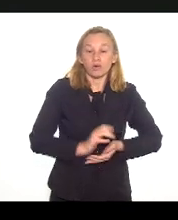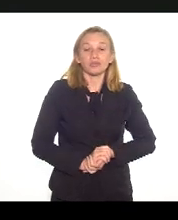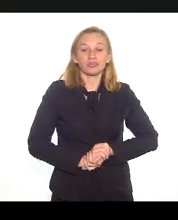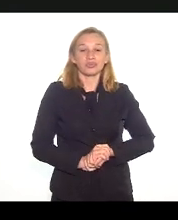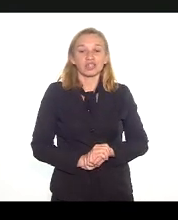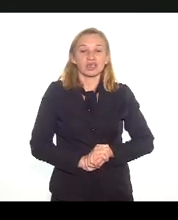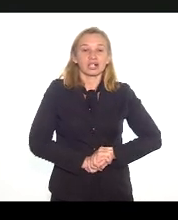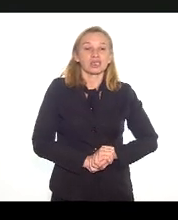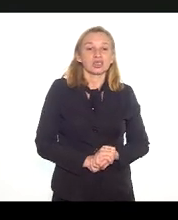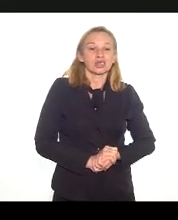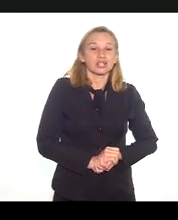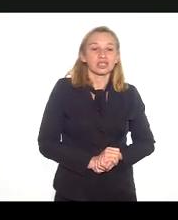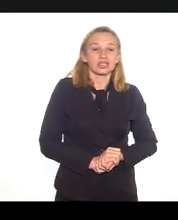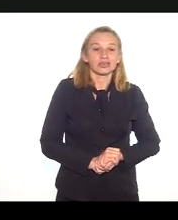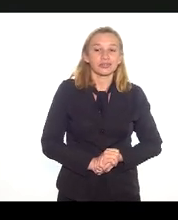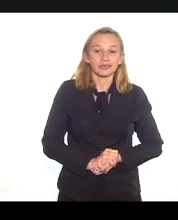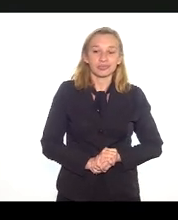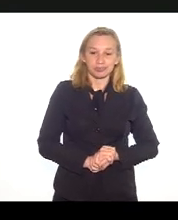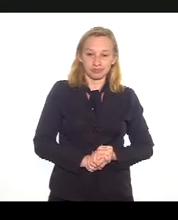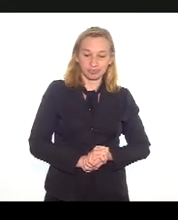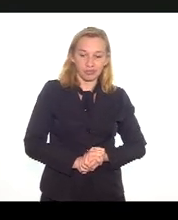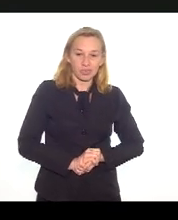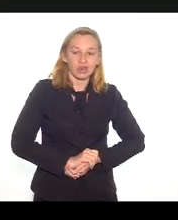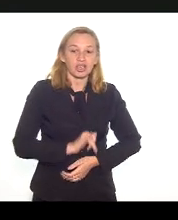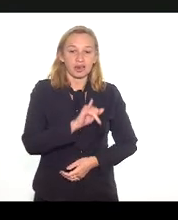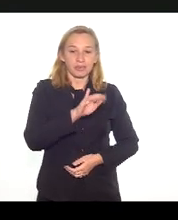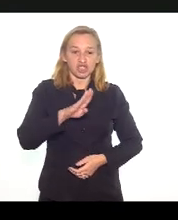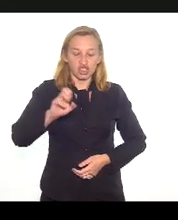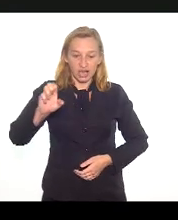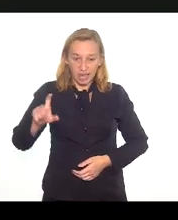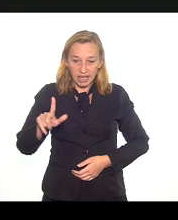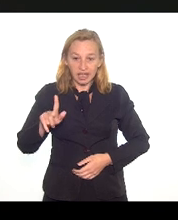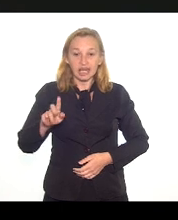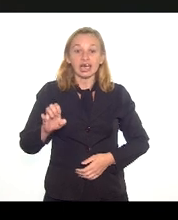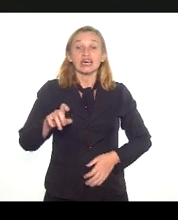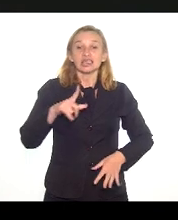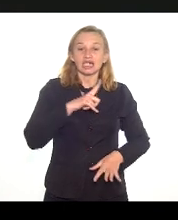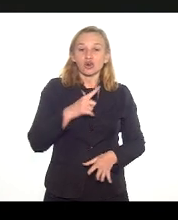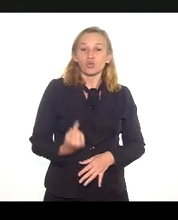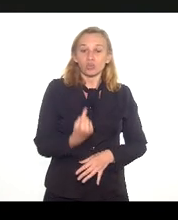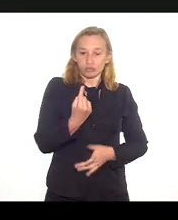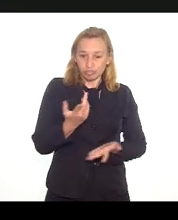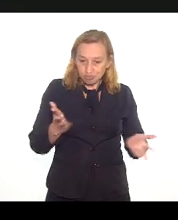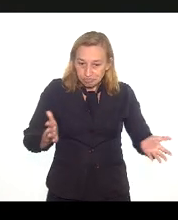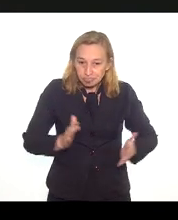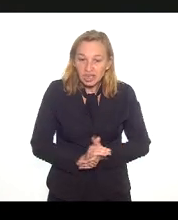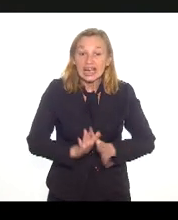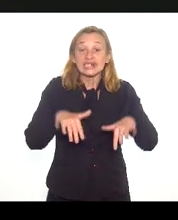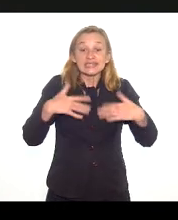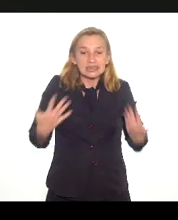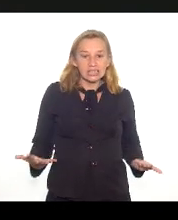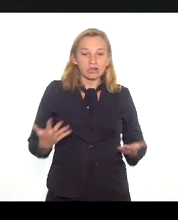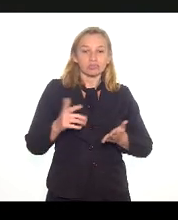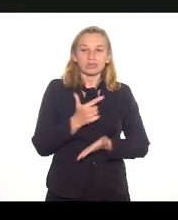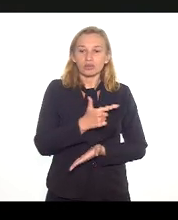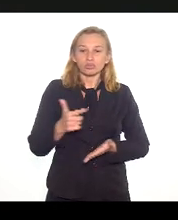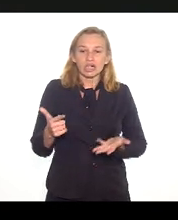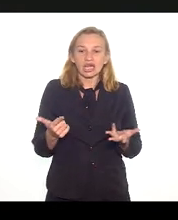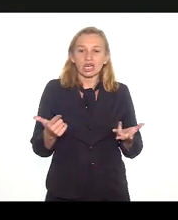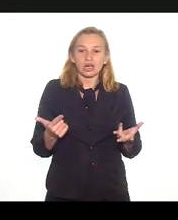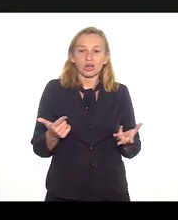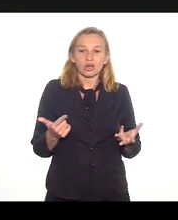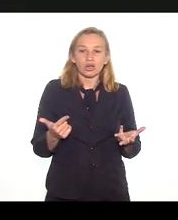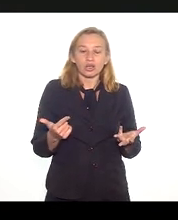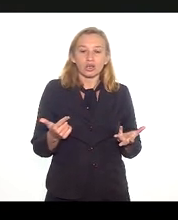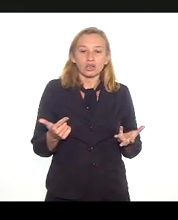nosso misto de, deve ser o nosso misto de IPEA com o IBGE, e não tem um único estatístico. Então, a gente não tem a menor condição de